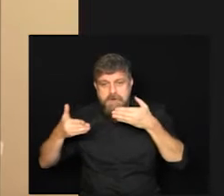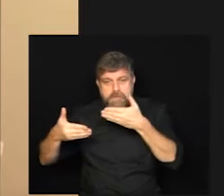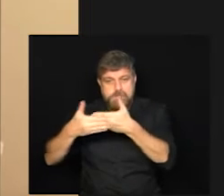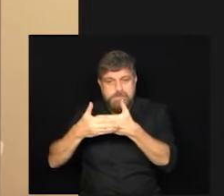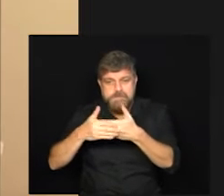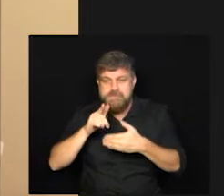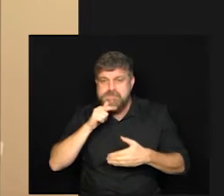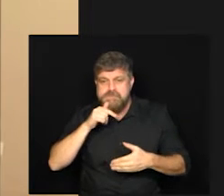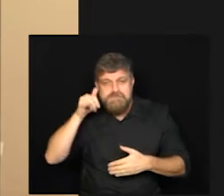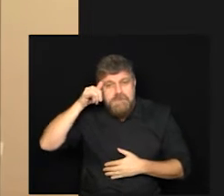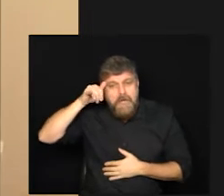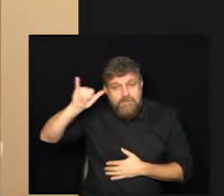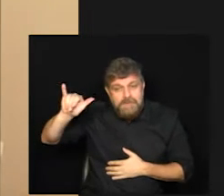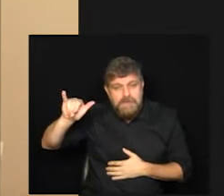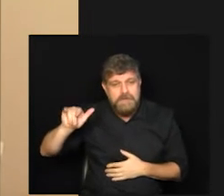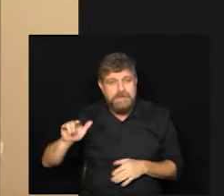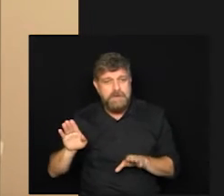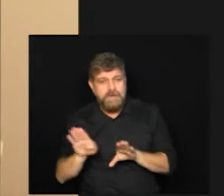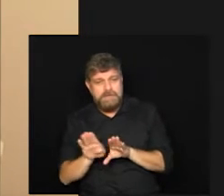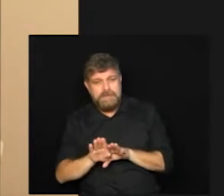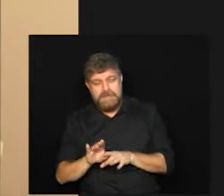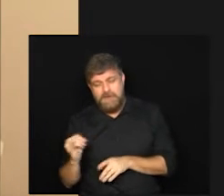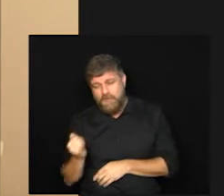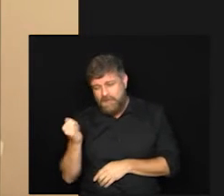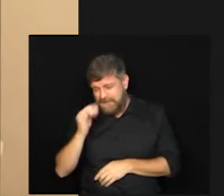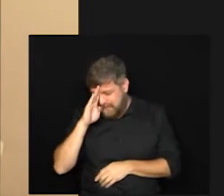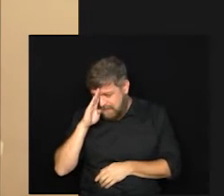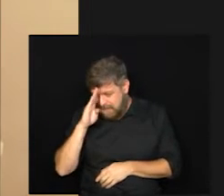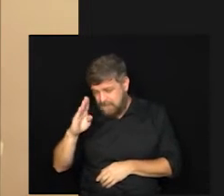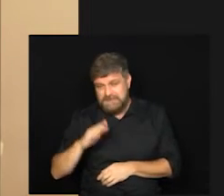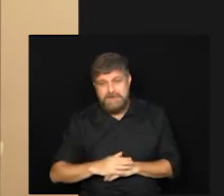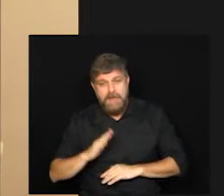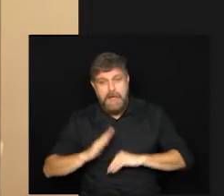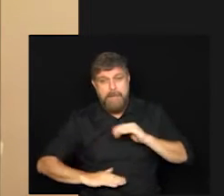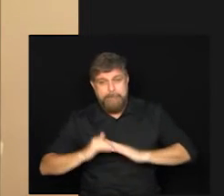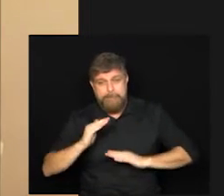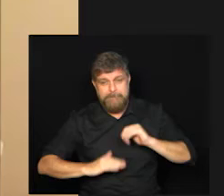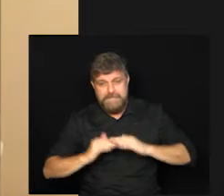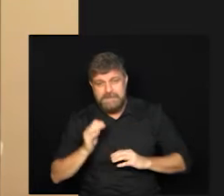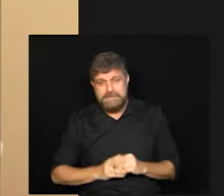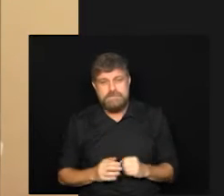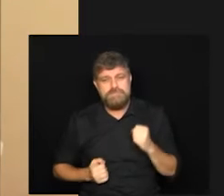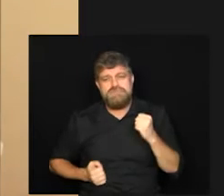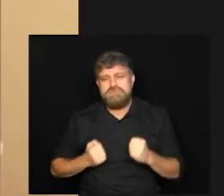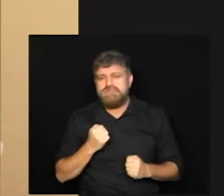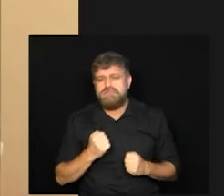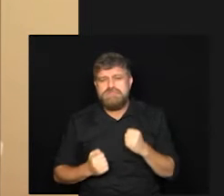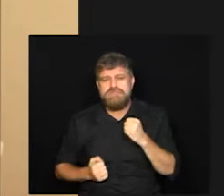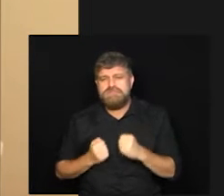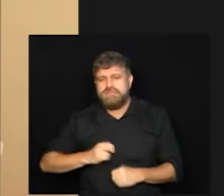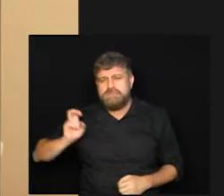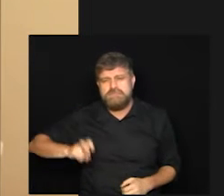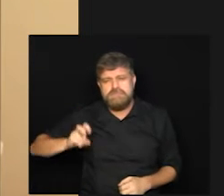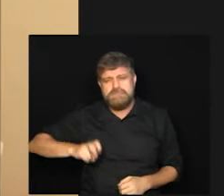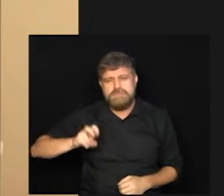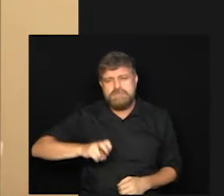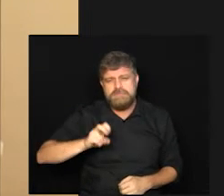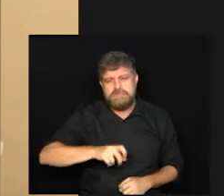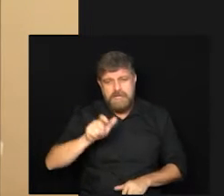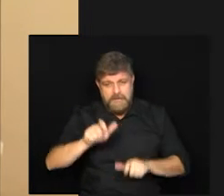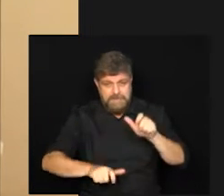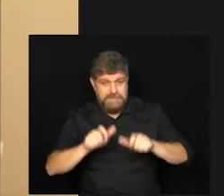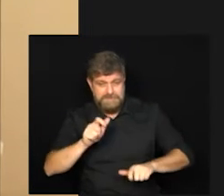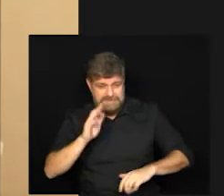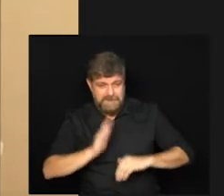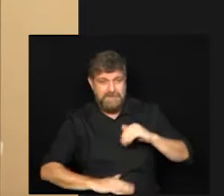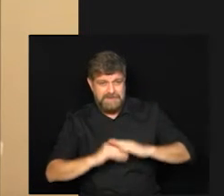tanto então o ideal principalmente nas práticas de atividade física em pessoas que estão aí liberadas